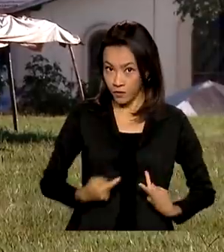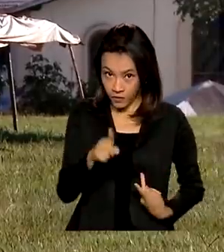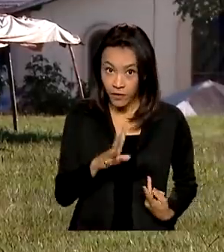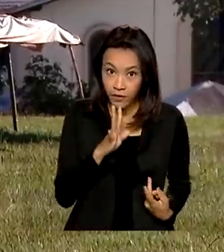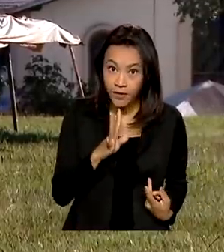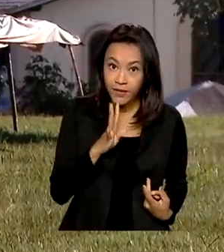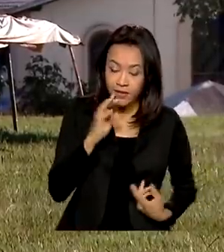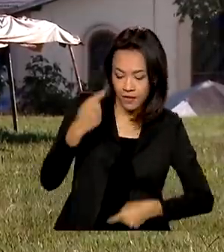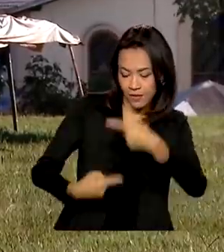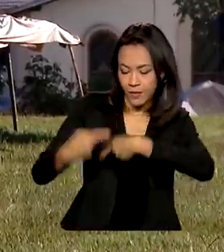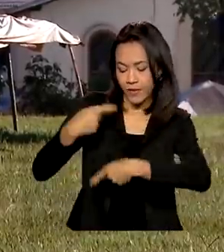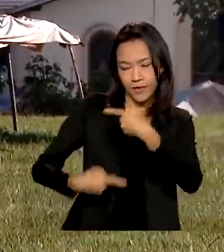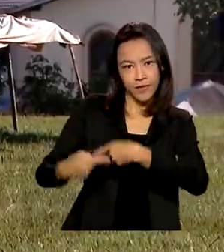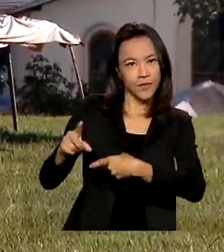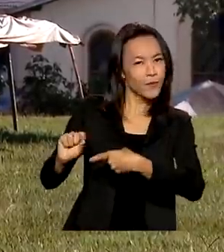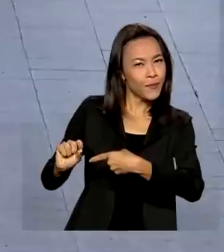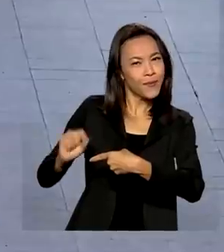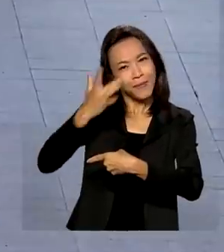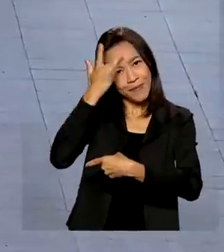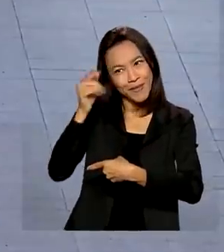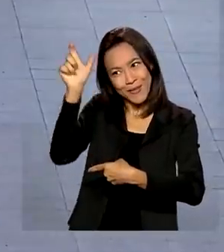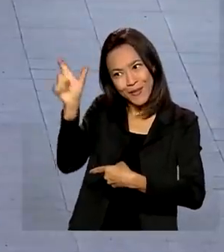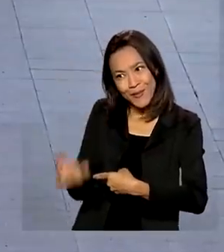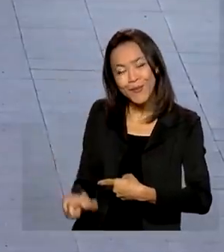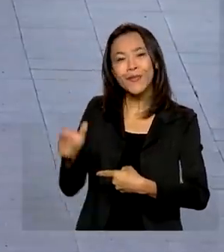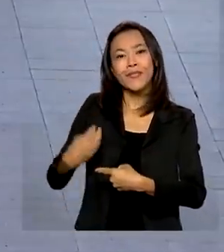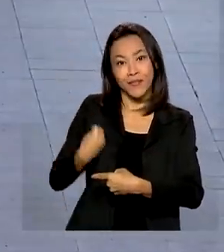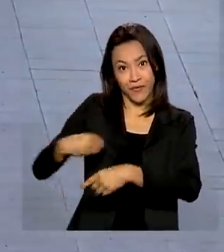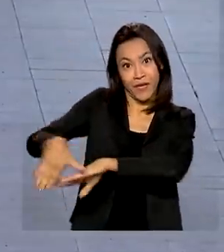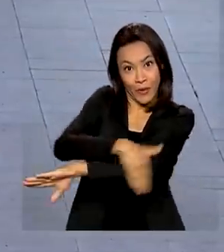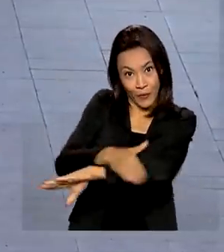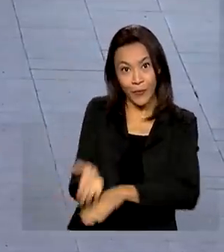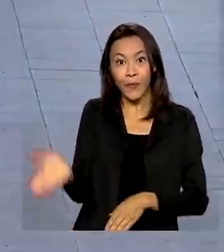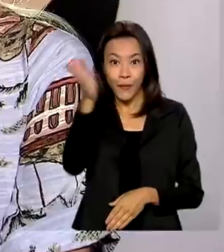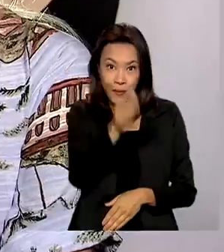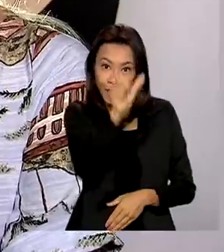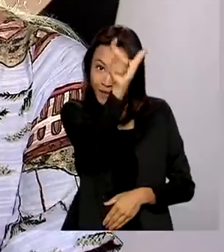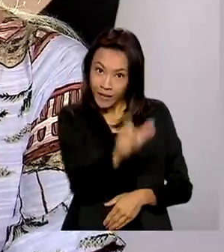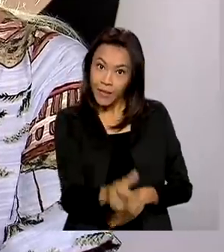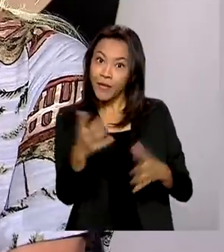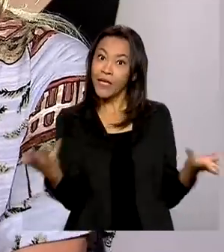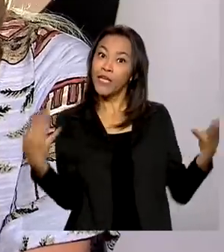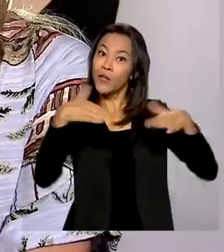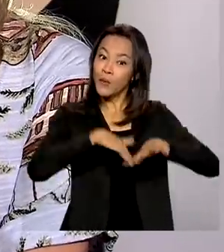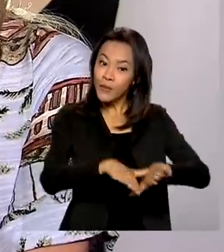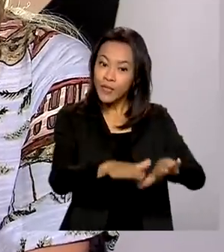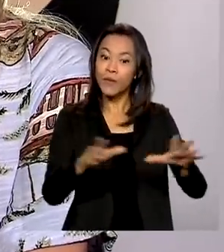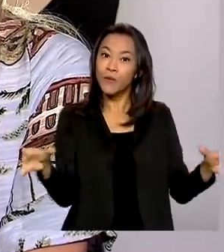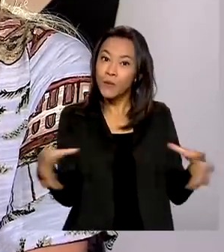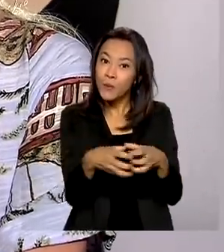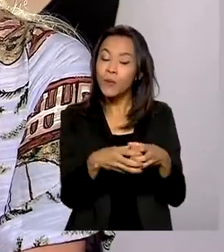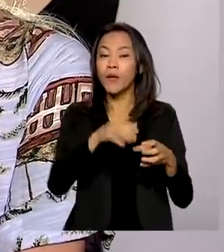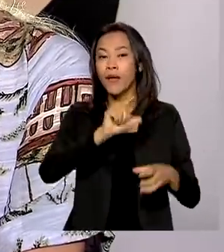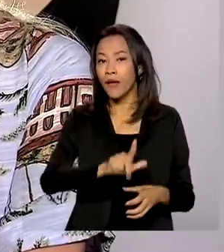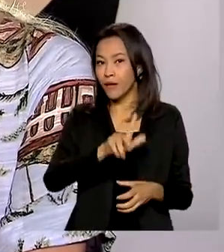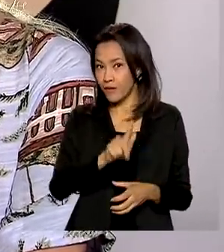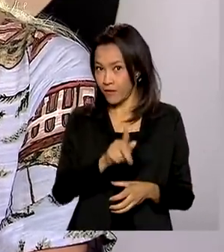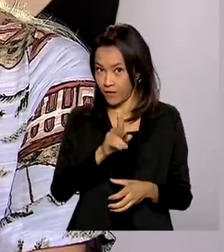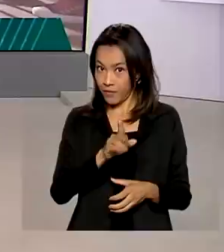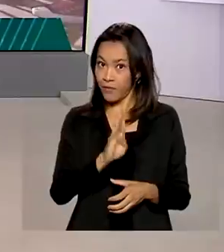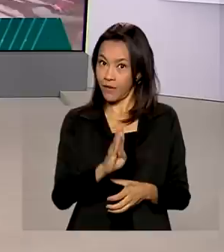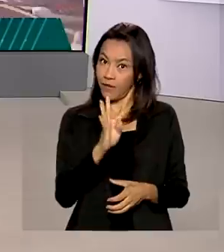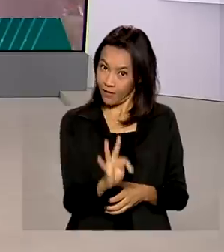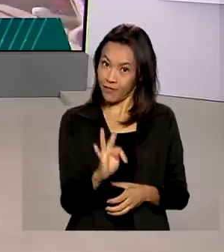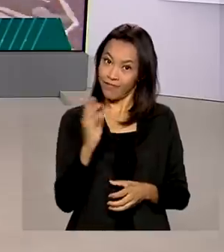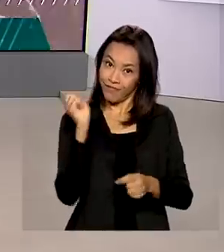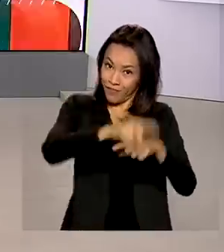as políticas públicas para pessoas em situação de rua e para a inclusão da população LGBT no mercado de trabalho.